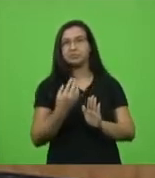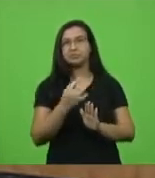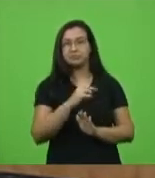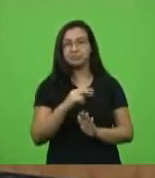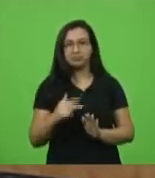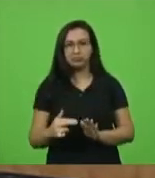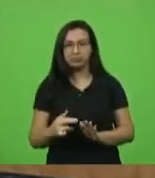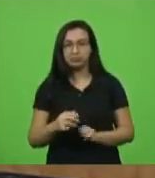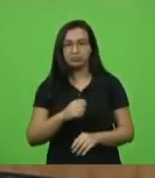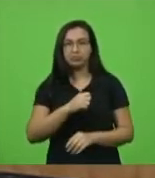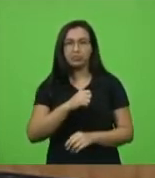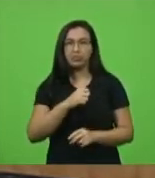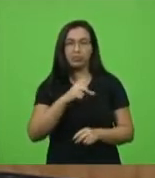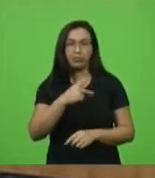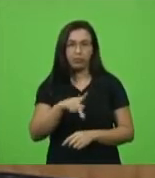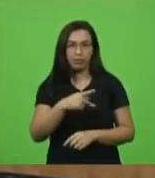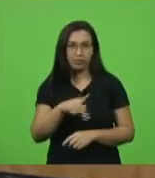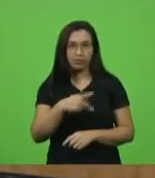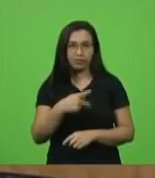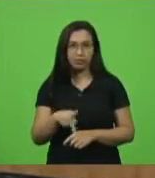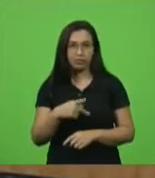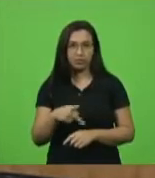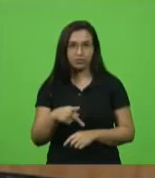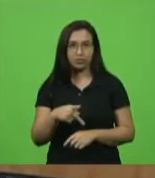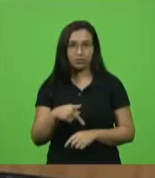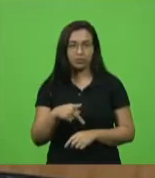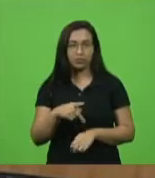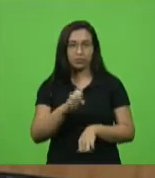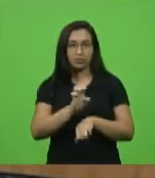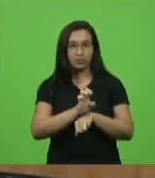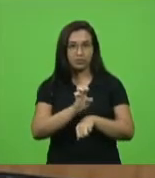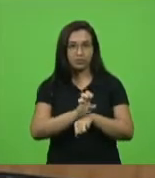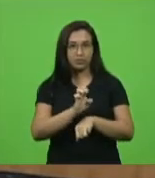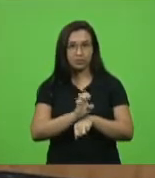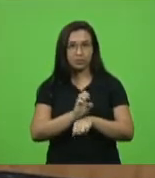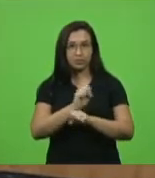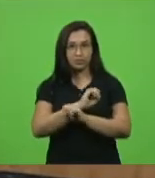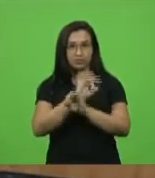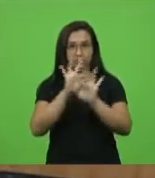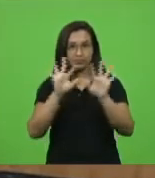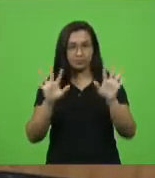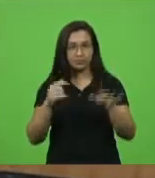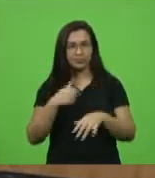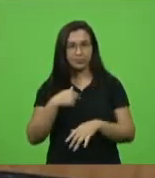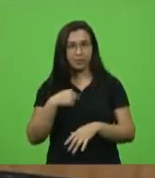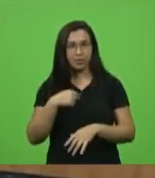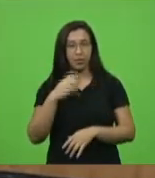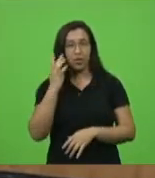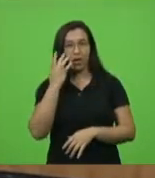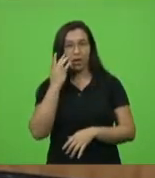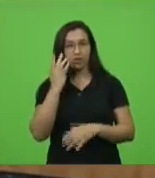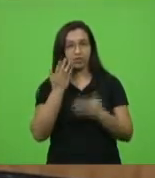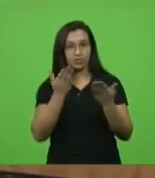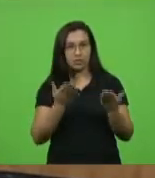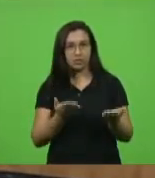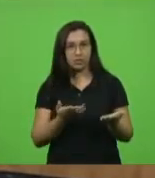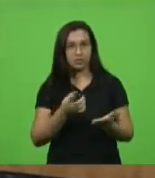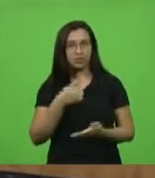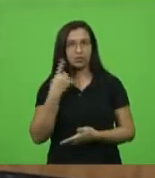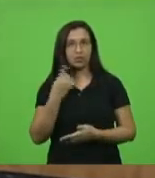caráter temporário da rede estadual, com o fim de torná-lo transparente. Eu acredito que muitos deputados tenham recebido